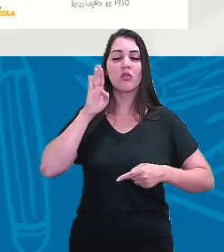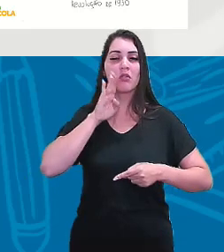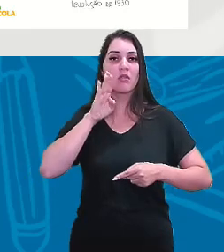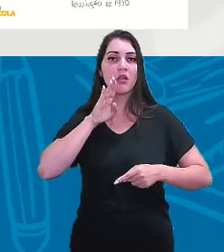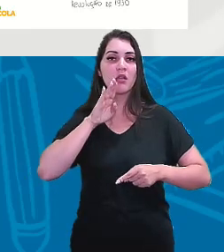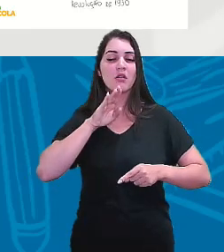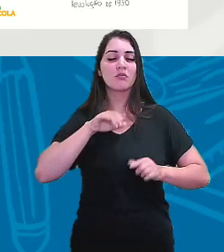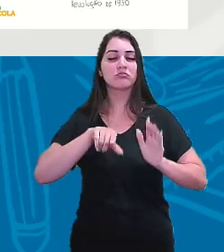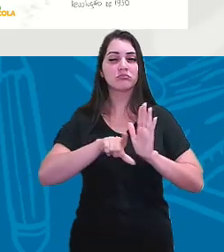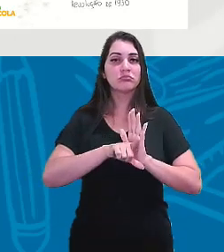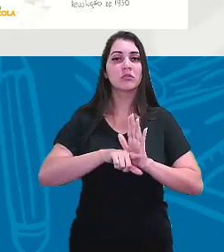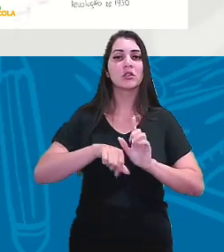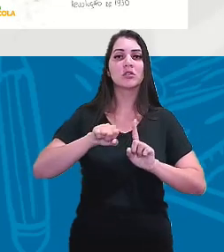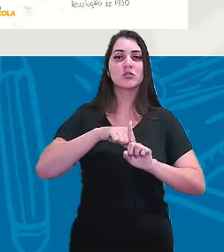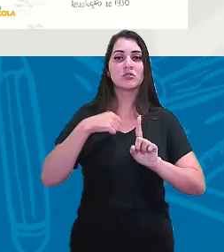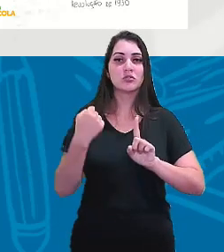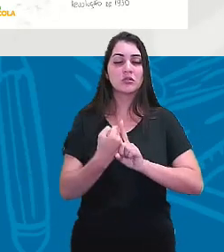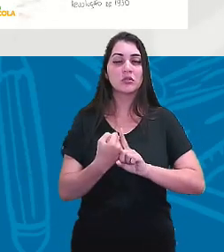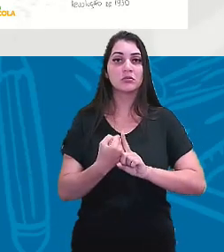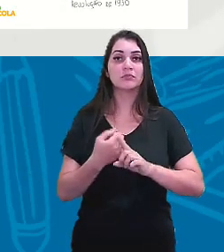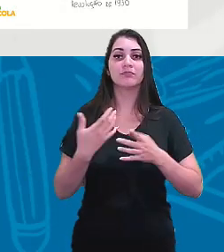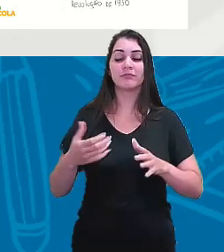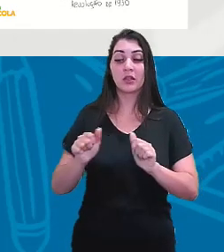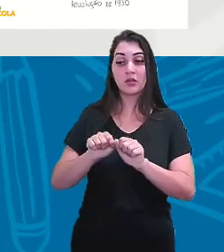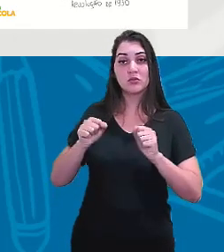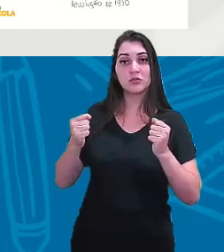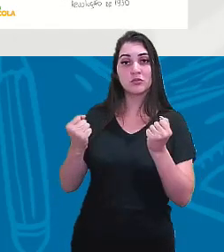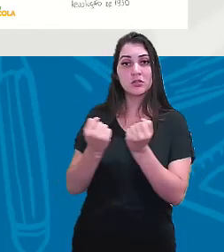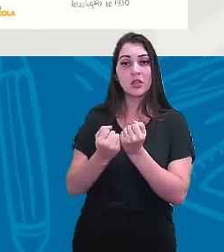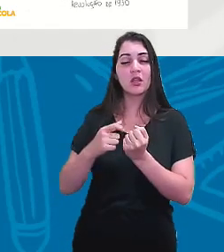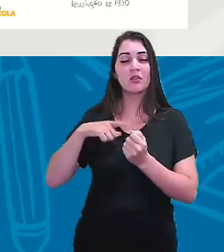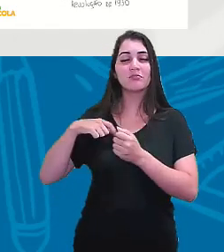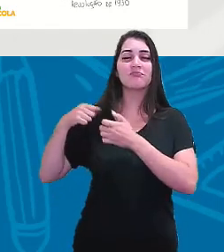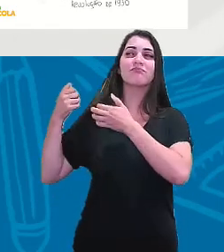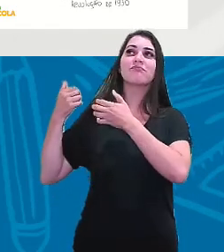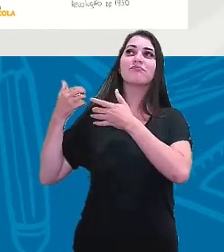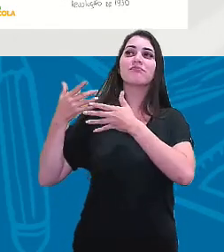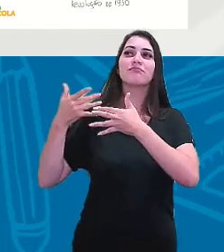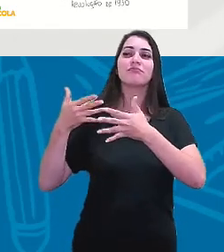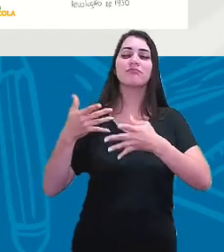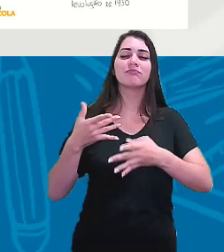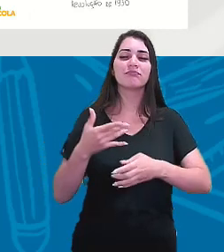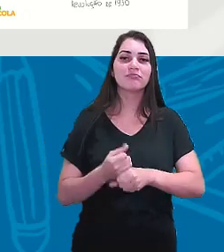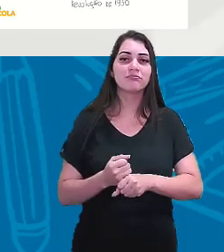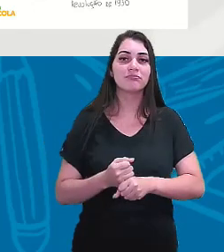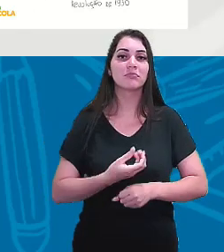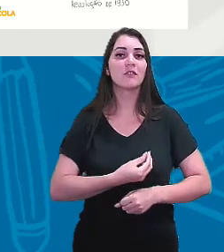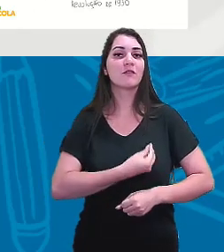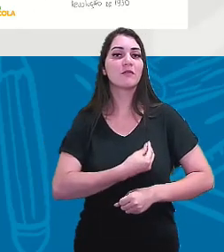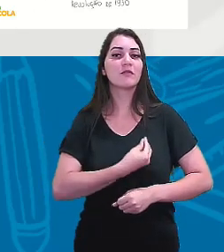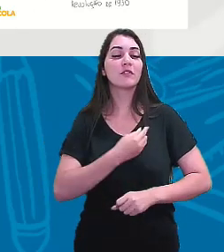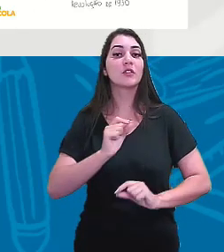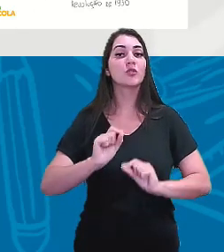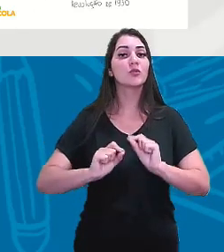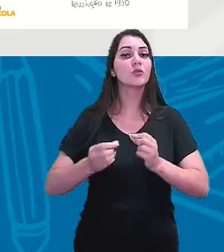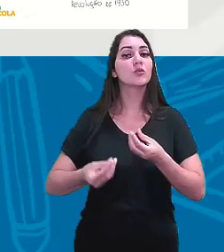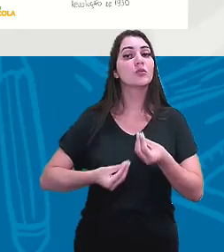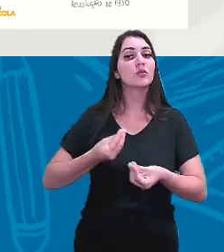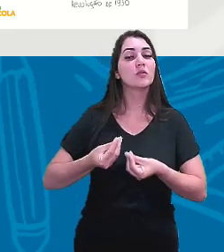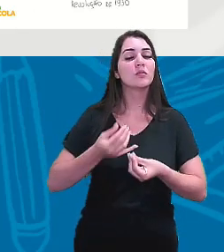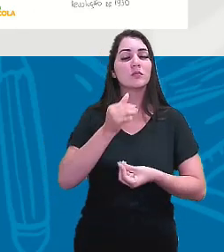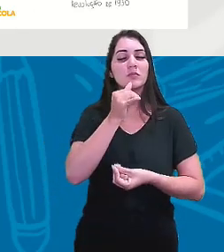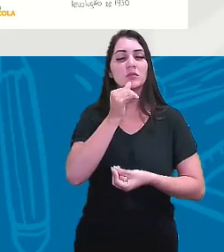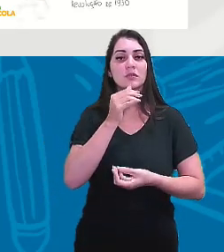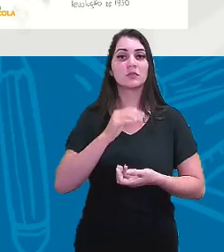uma sociedade que vinha há muito tempo, há séculos, vivendo através, por